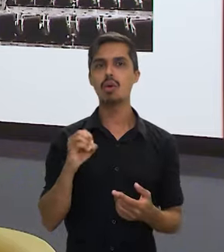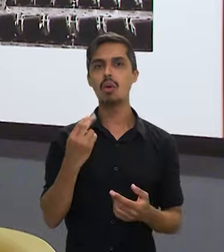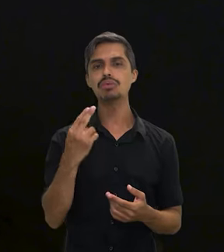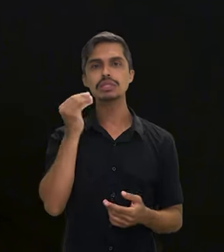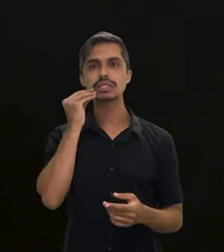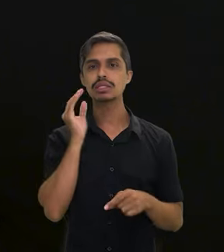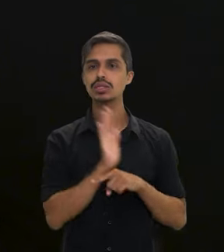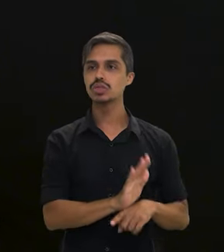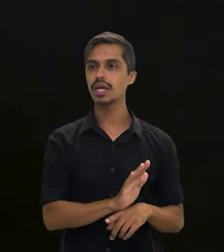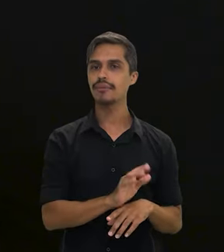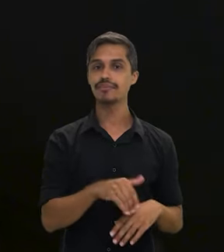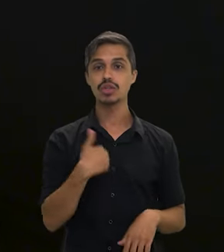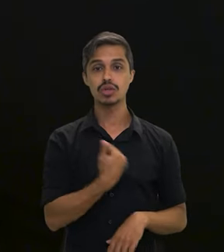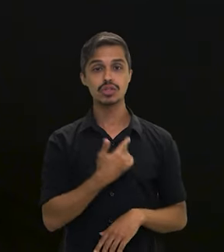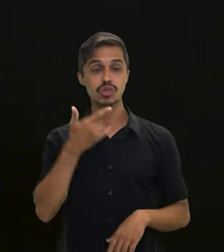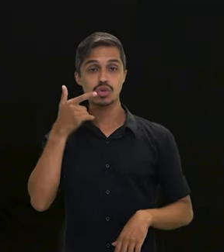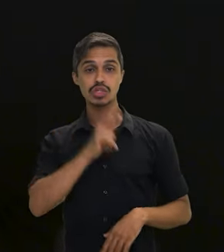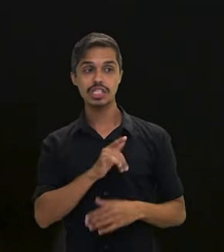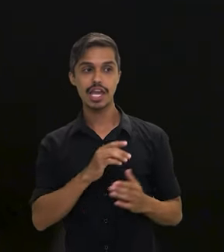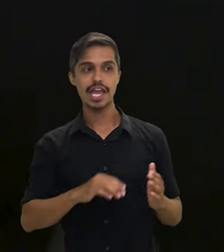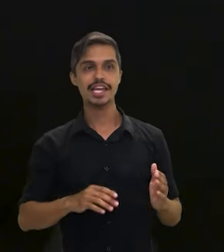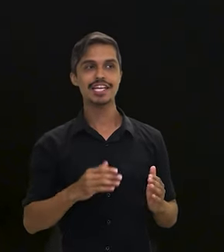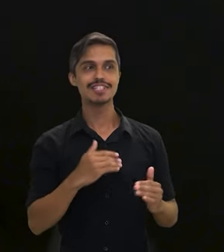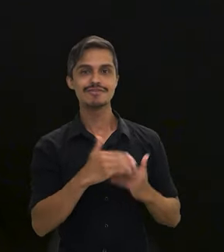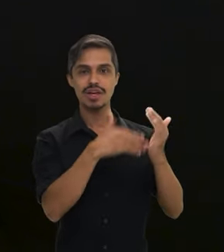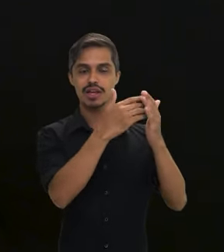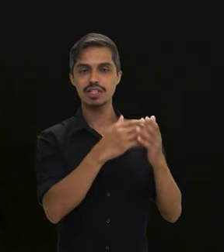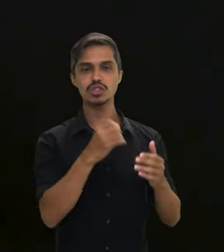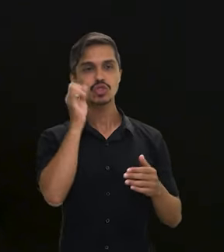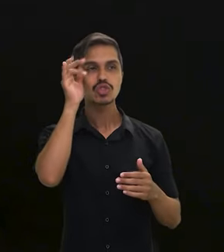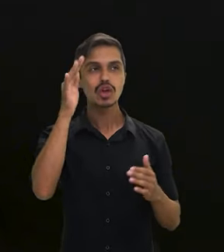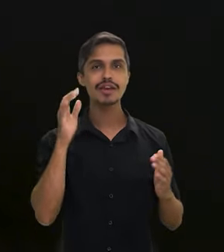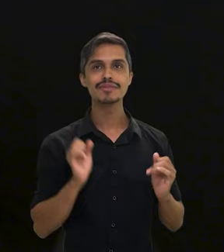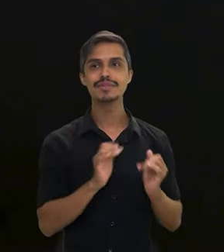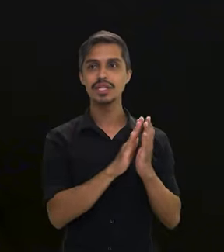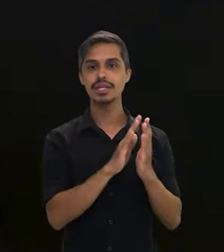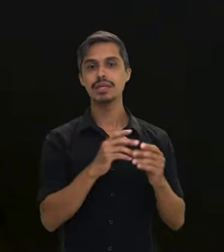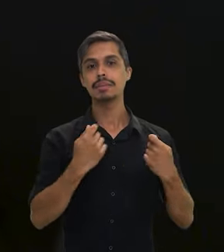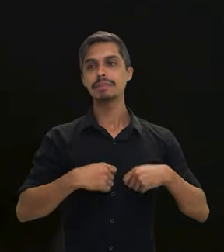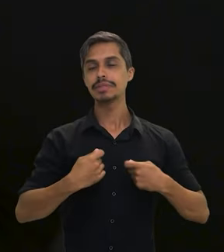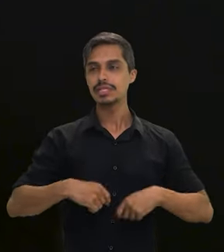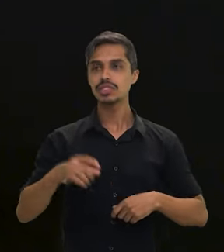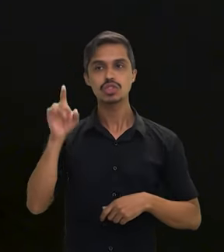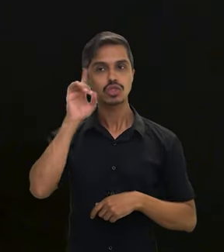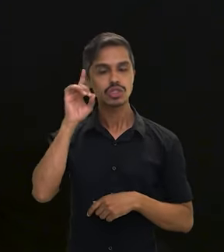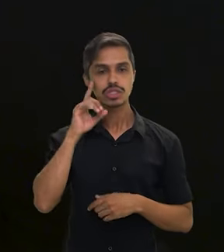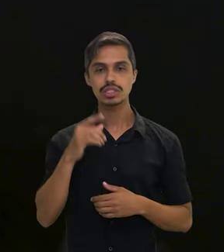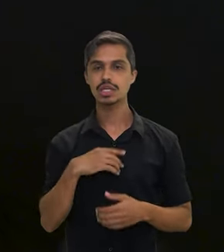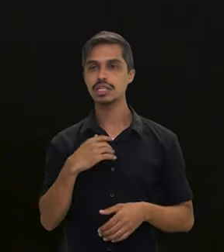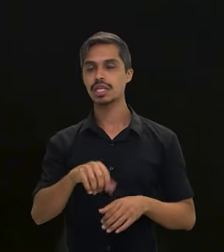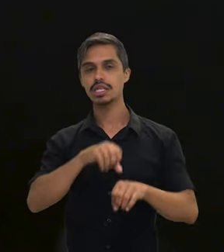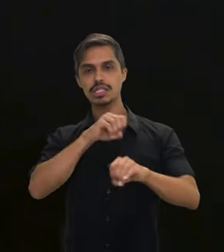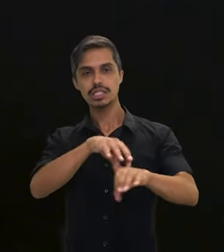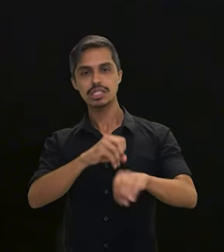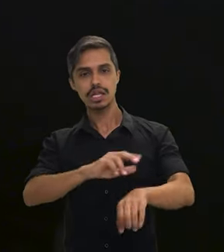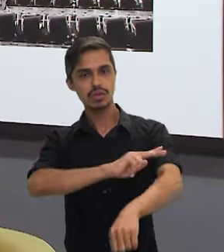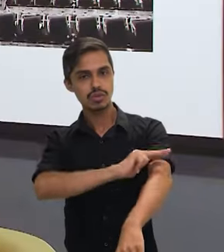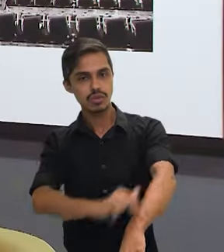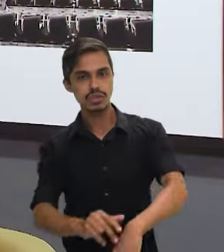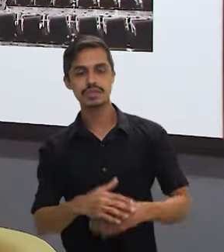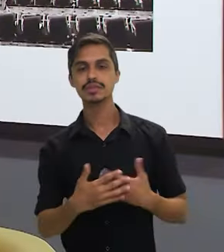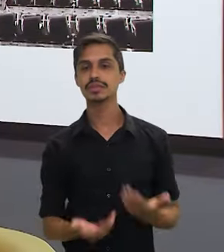tentando ajudar. Para a gente chegar aonde a gente quer chegar, a gente sonha em estar, a gente precisa cada vez mais ter um letramento racial,